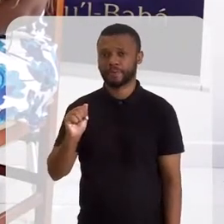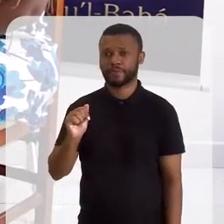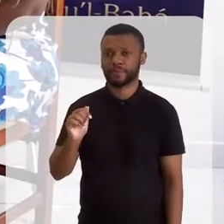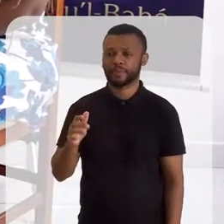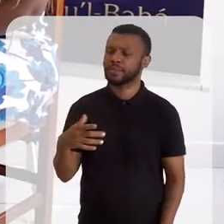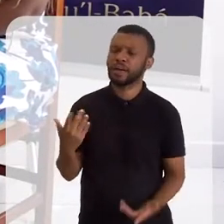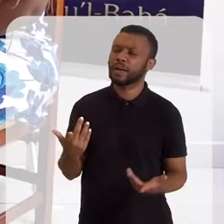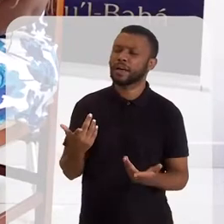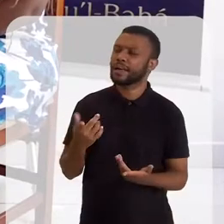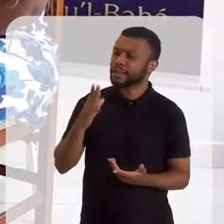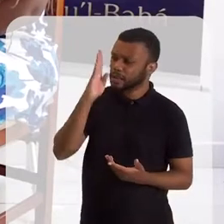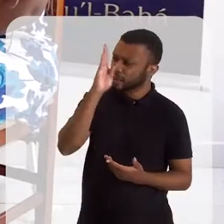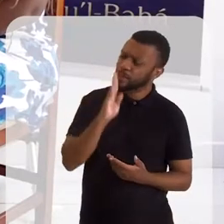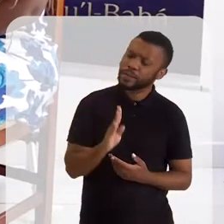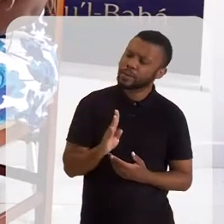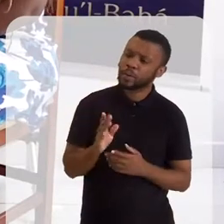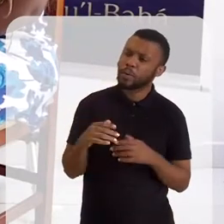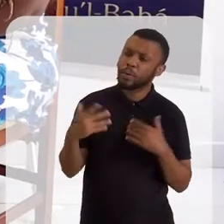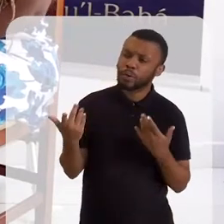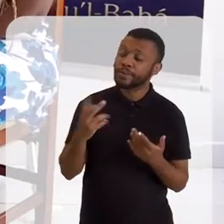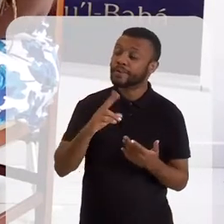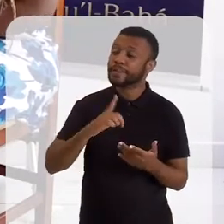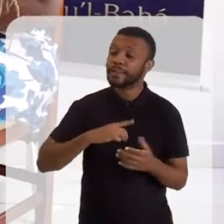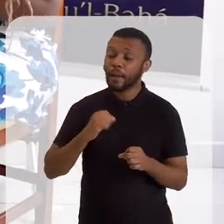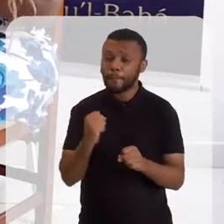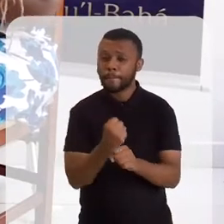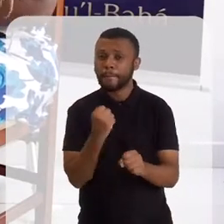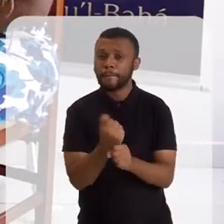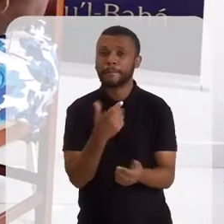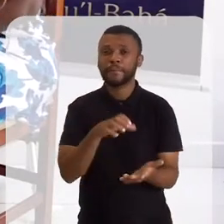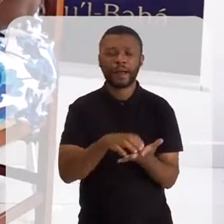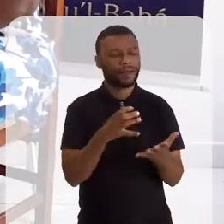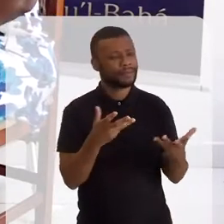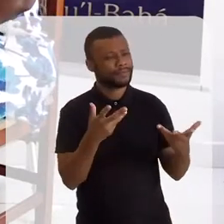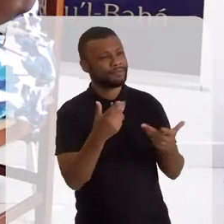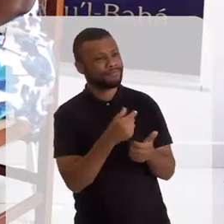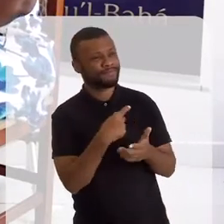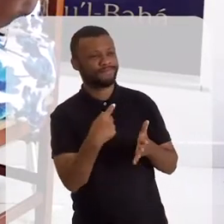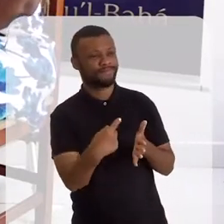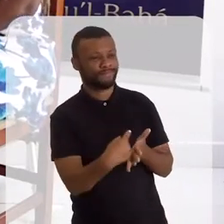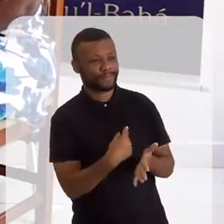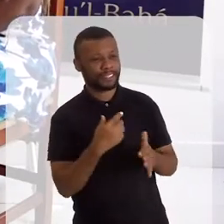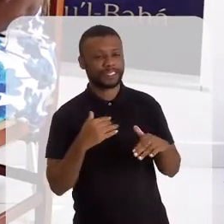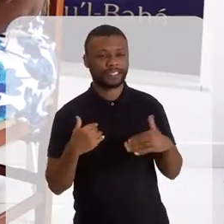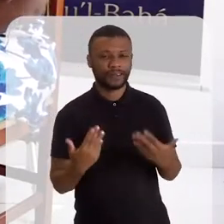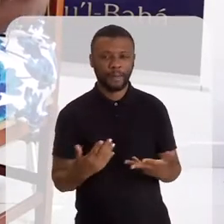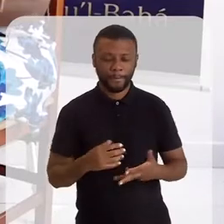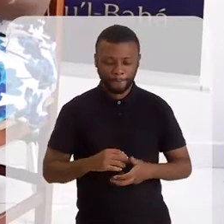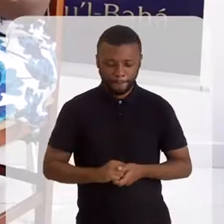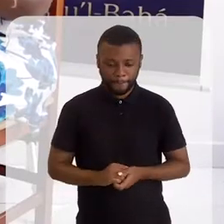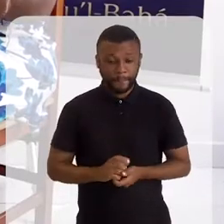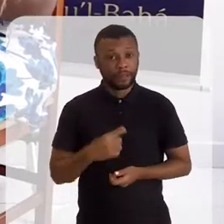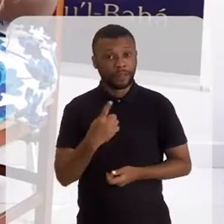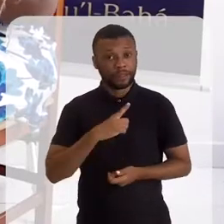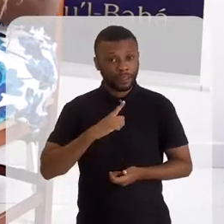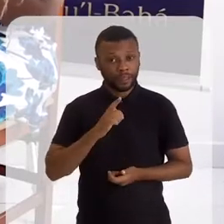Quando é que a gente vai ter aqui no Brasil? Ah, fantástica a pergunta, fantástica. Então, gente tem... Na